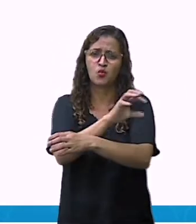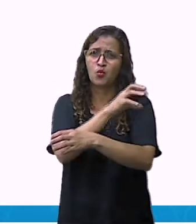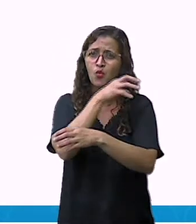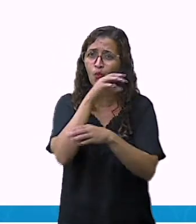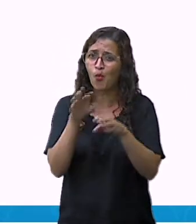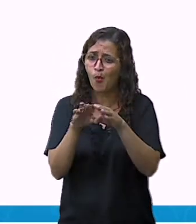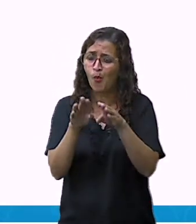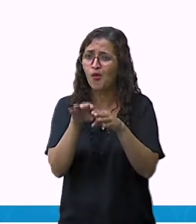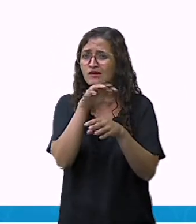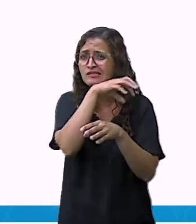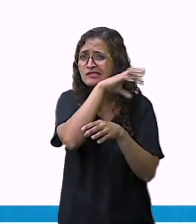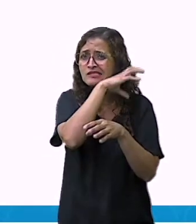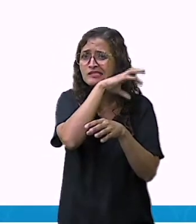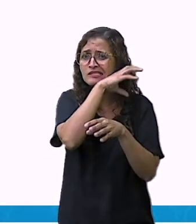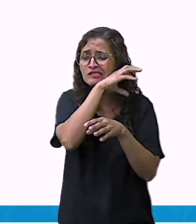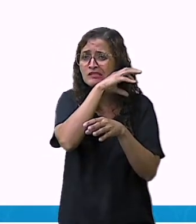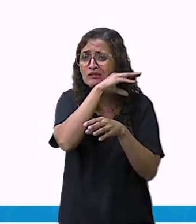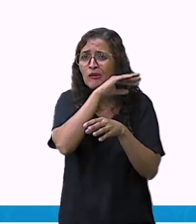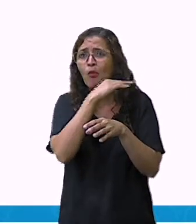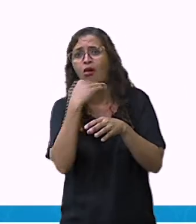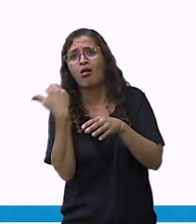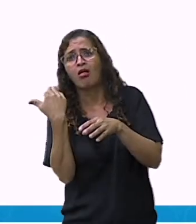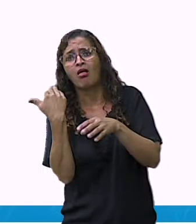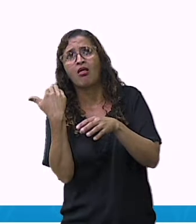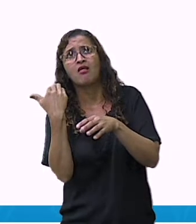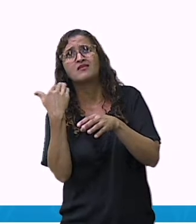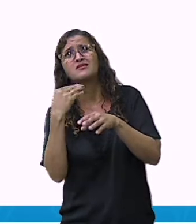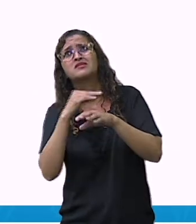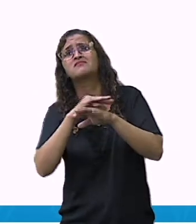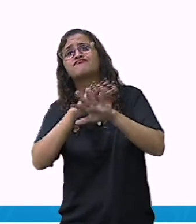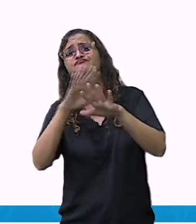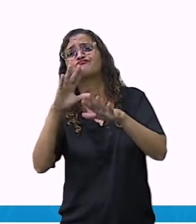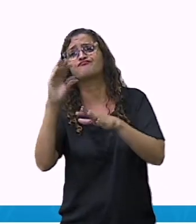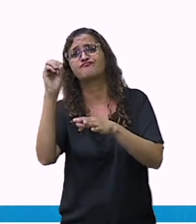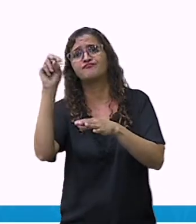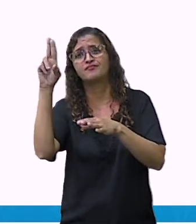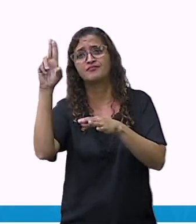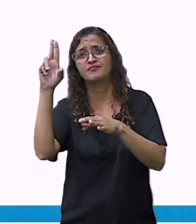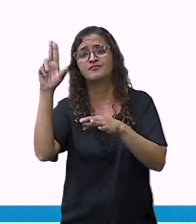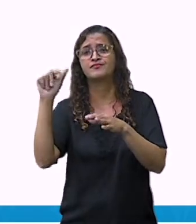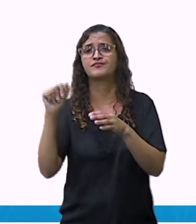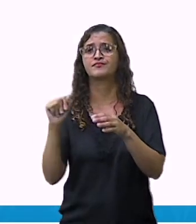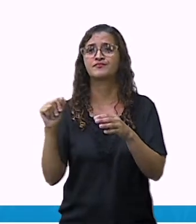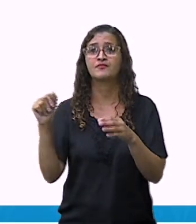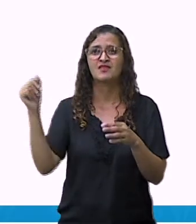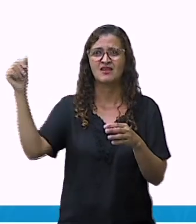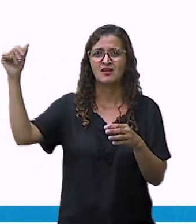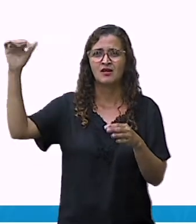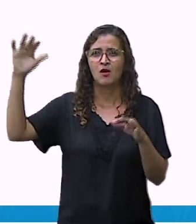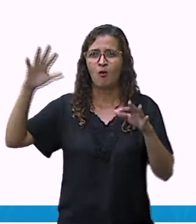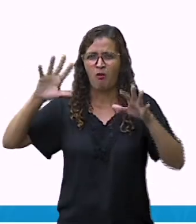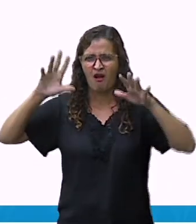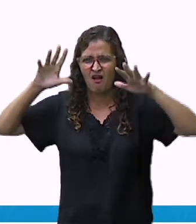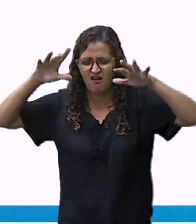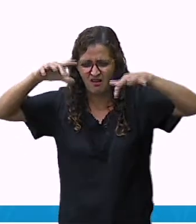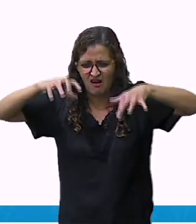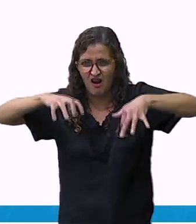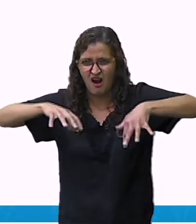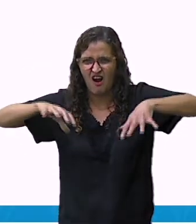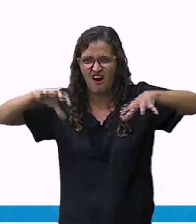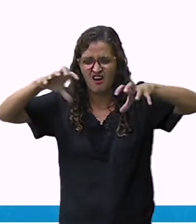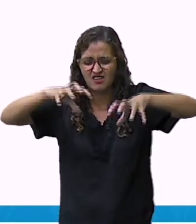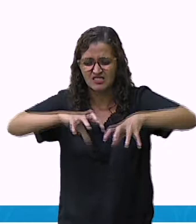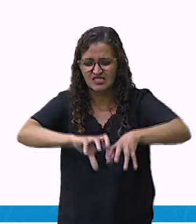morreu e ficou exposto ao ar livre, os urubus, os outros animais